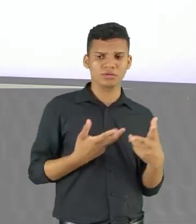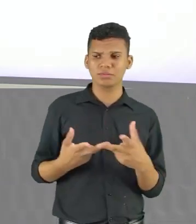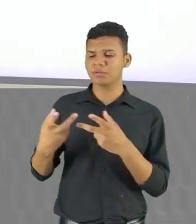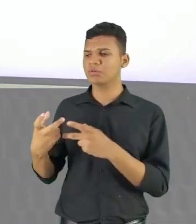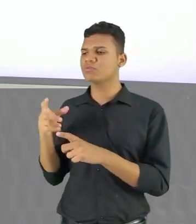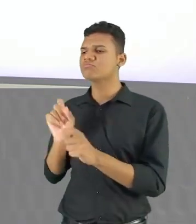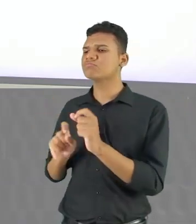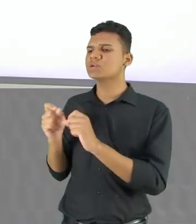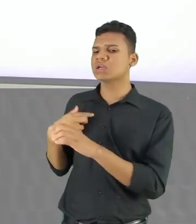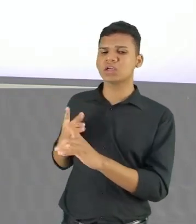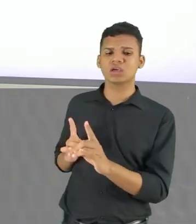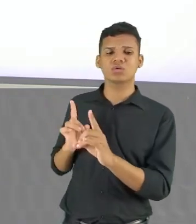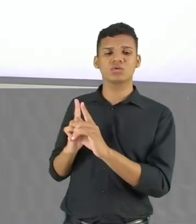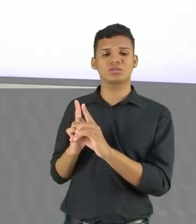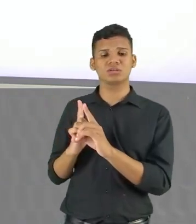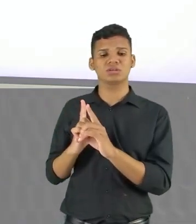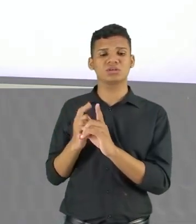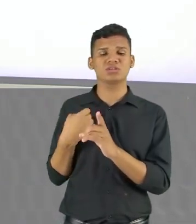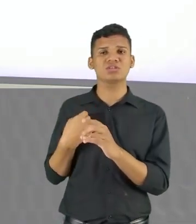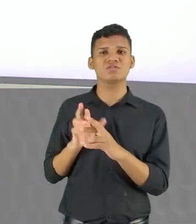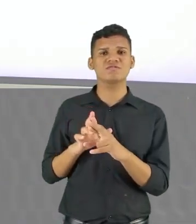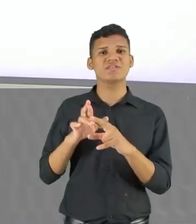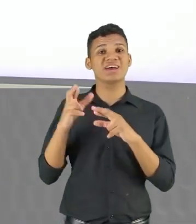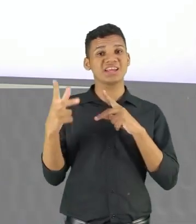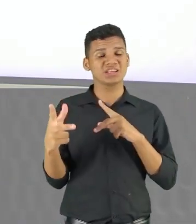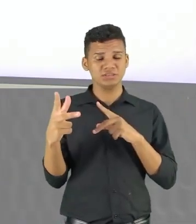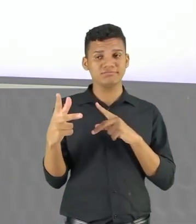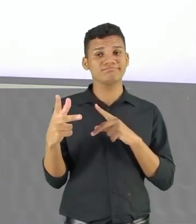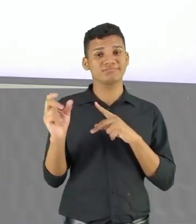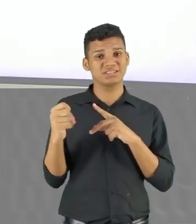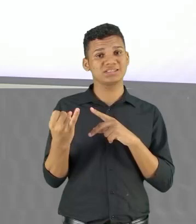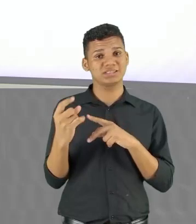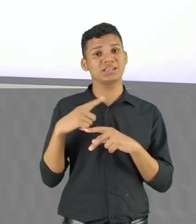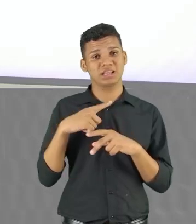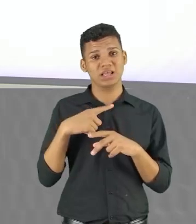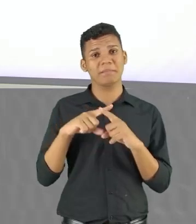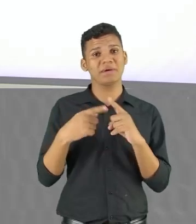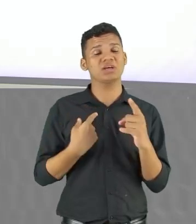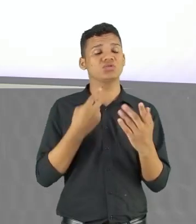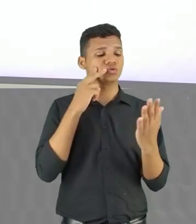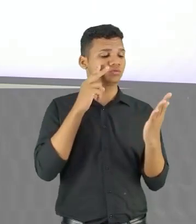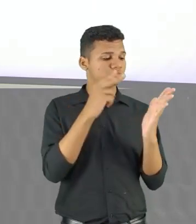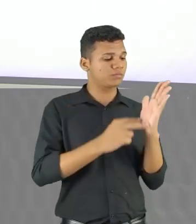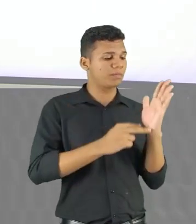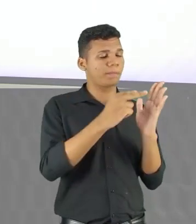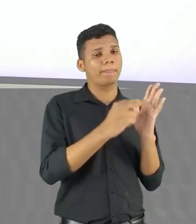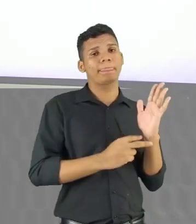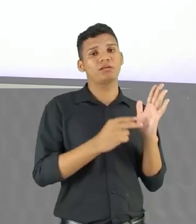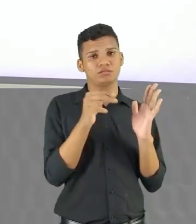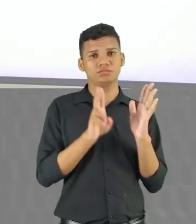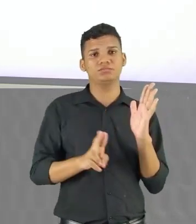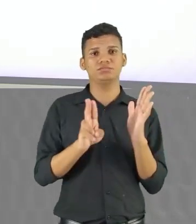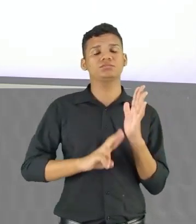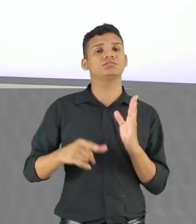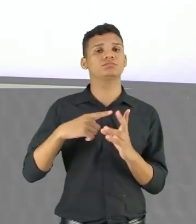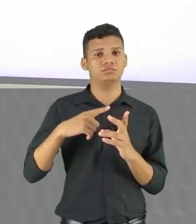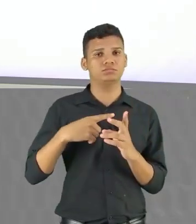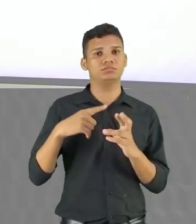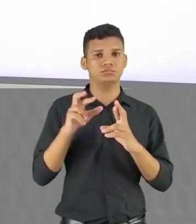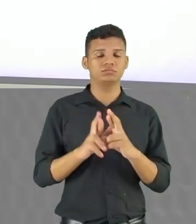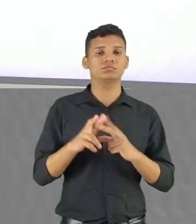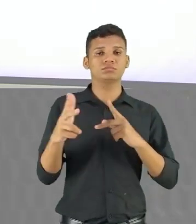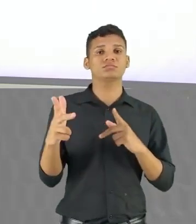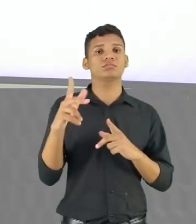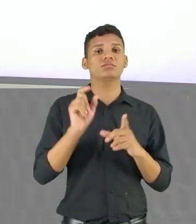vê essa perspectiva de diferenciação que a gente vê no uso da língua, mostrando essa variação,